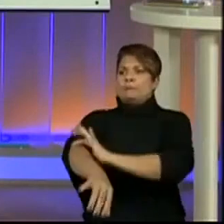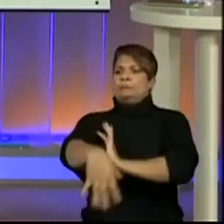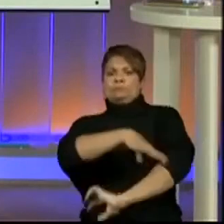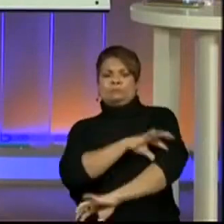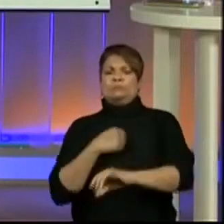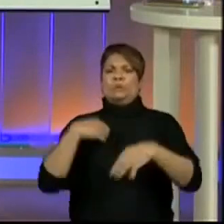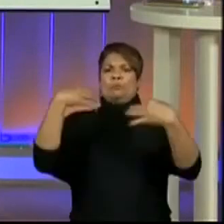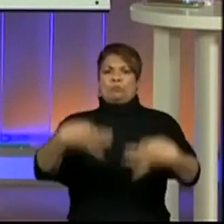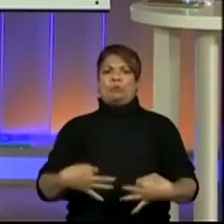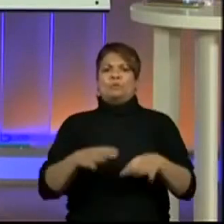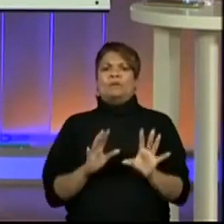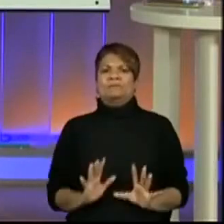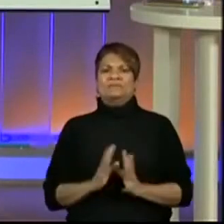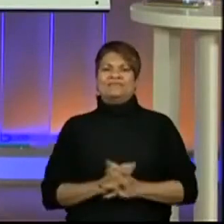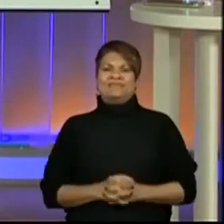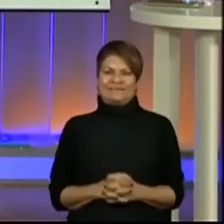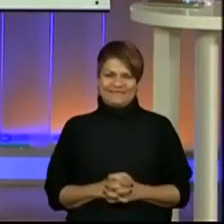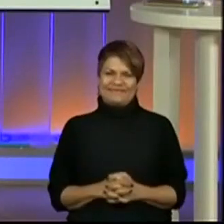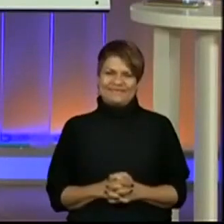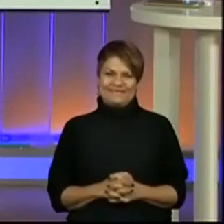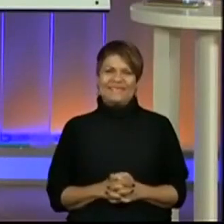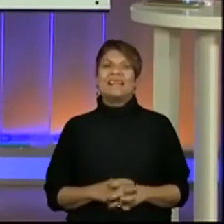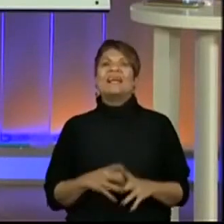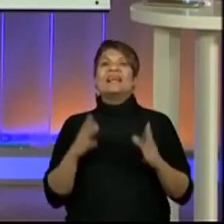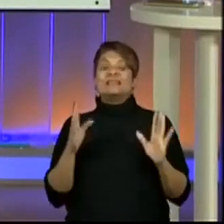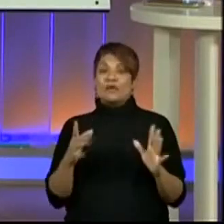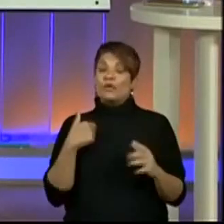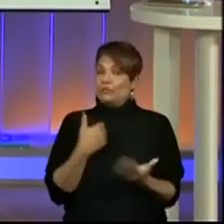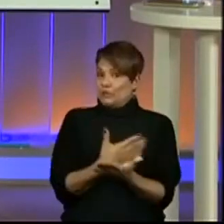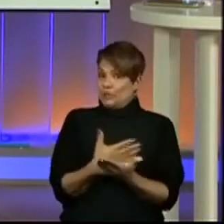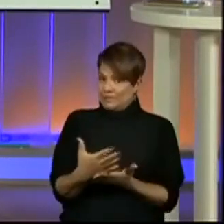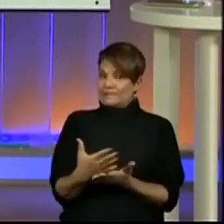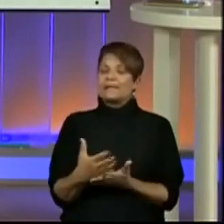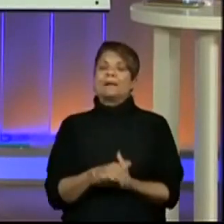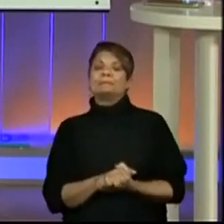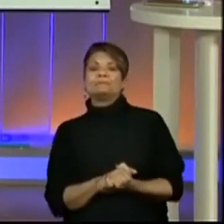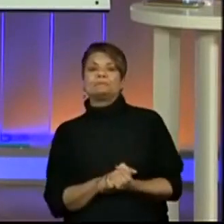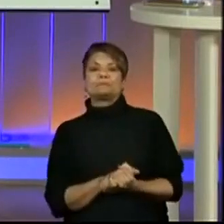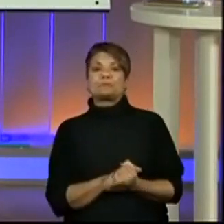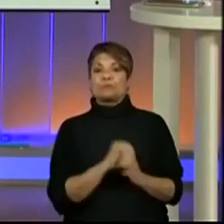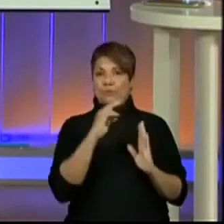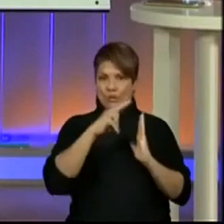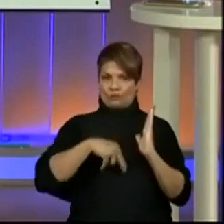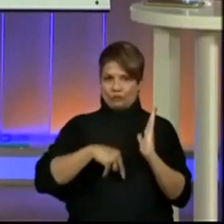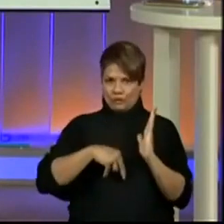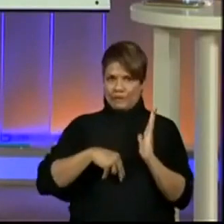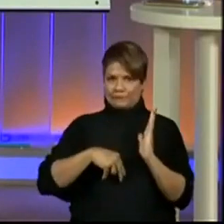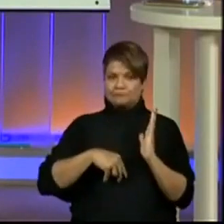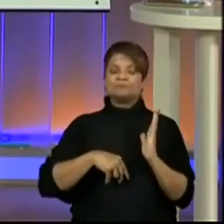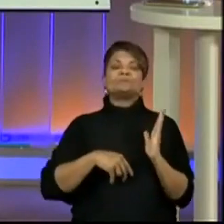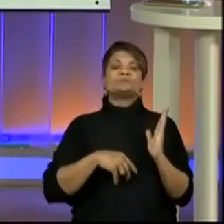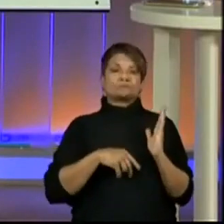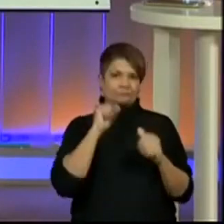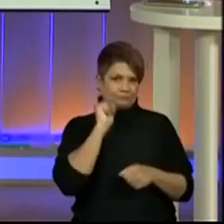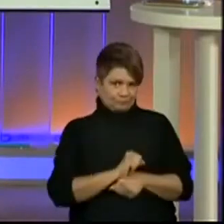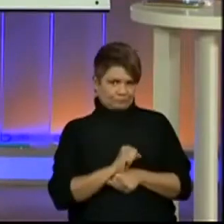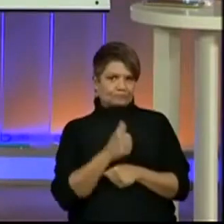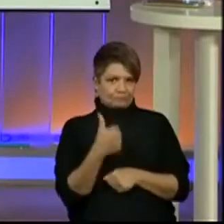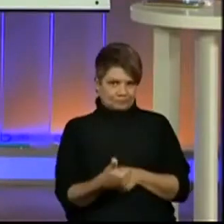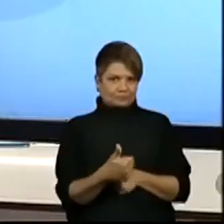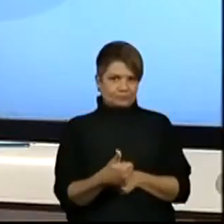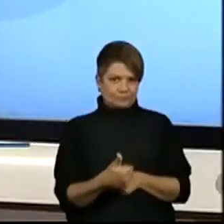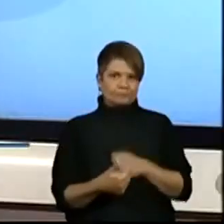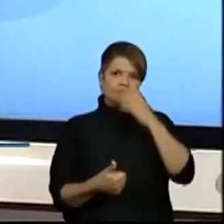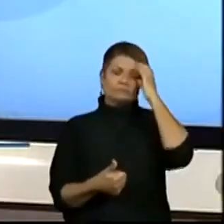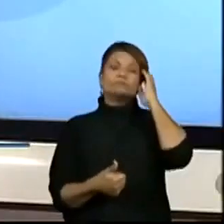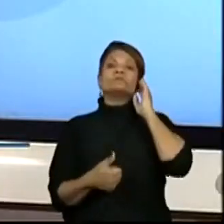adorei. Vamos lá, eu vou começar. Eu vou ler assim para vocês e faço a parada, tá bom? Só que eu